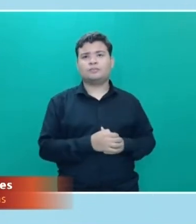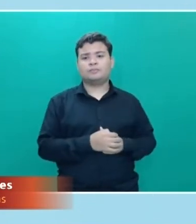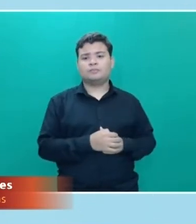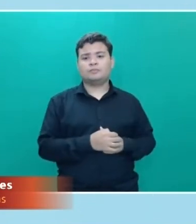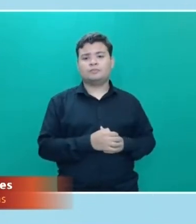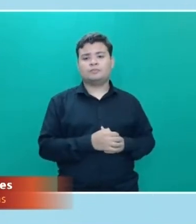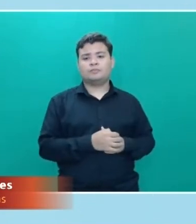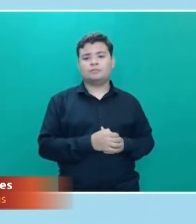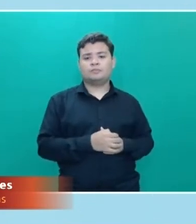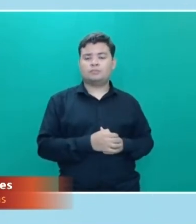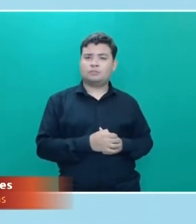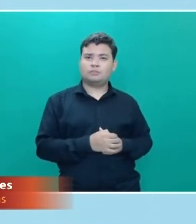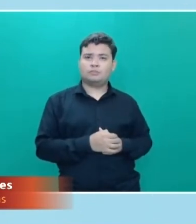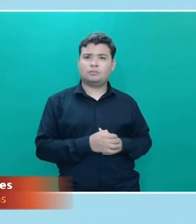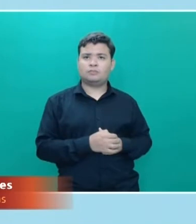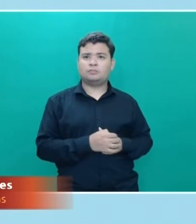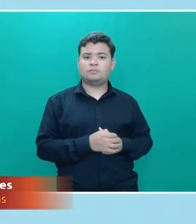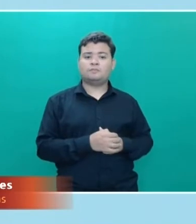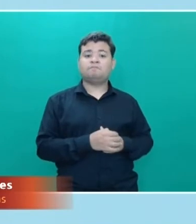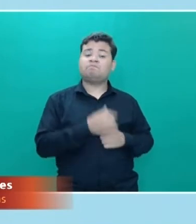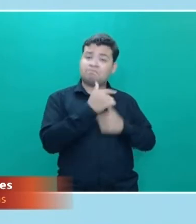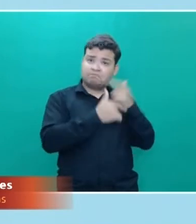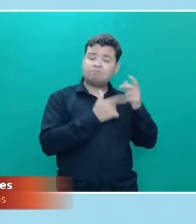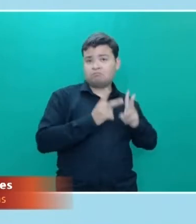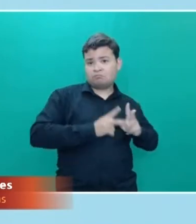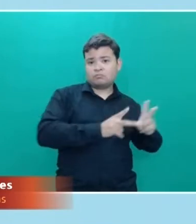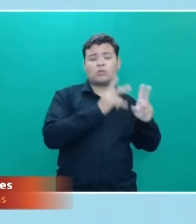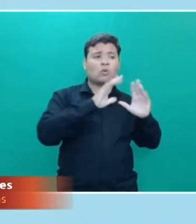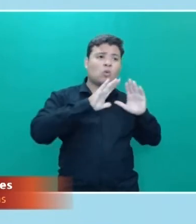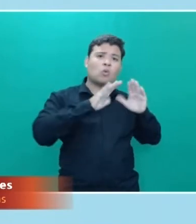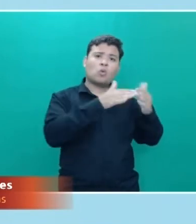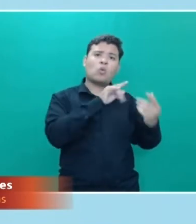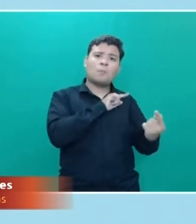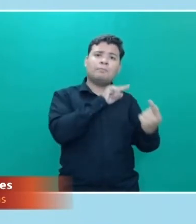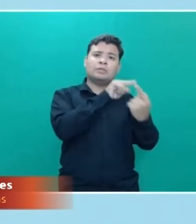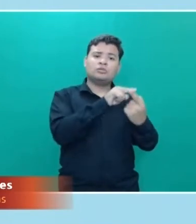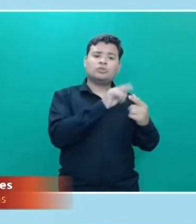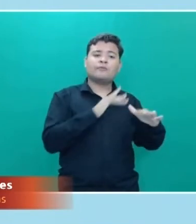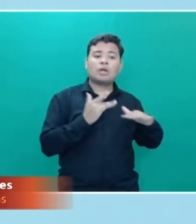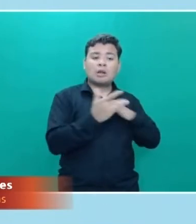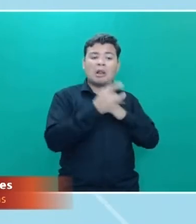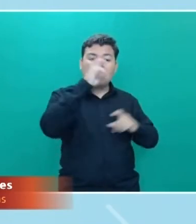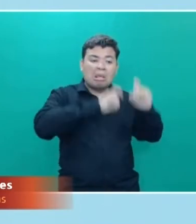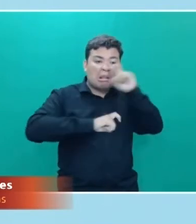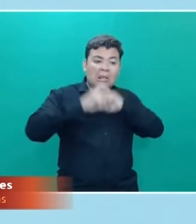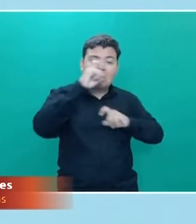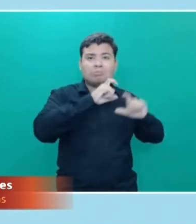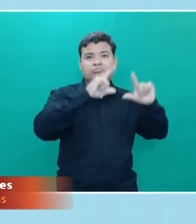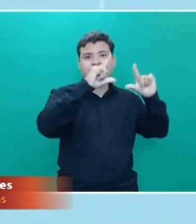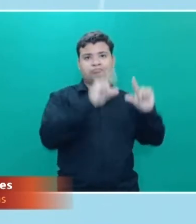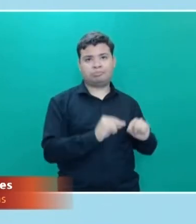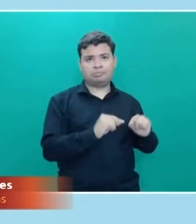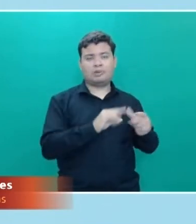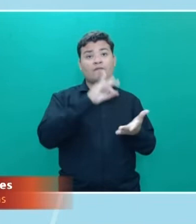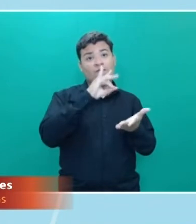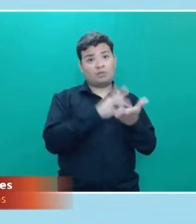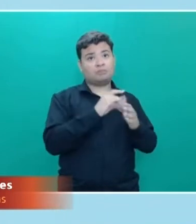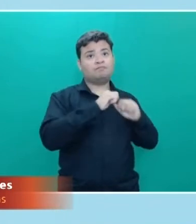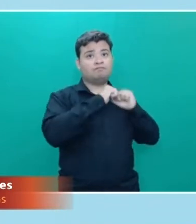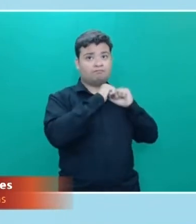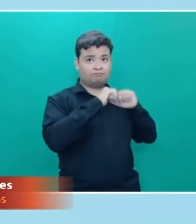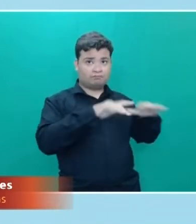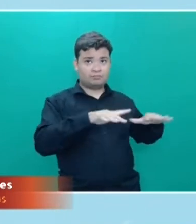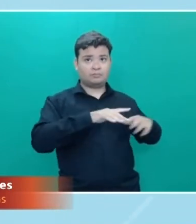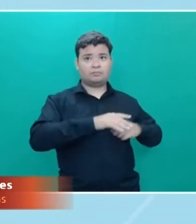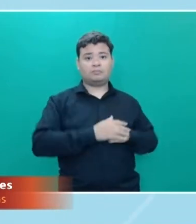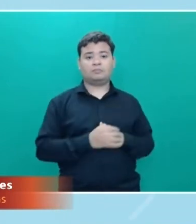em direção a uma rede social menos mentirosa, mais verdadeira. Como ela